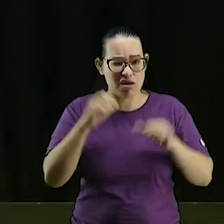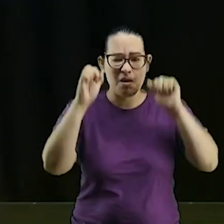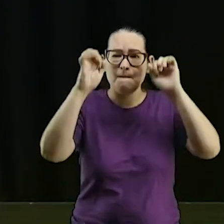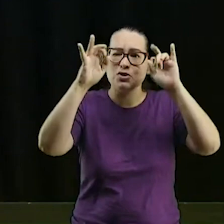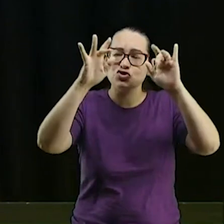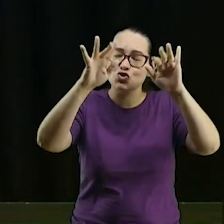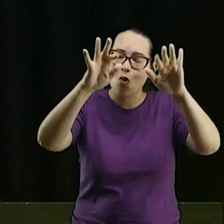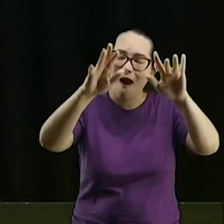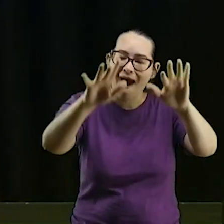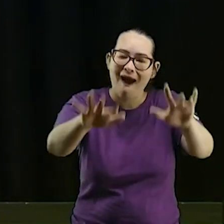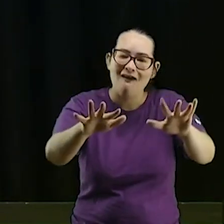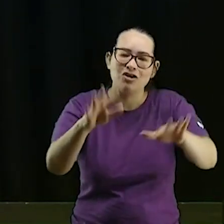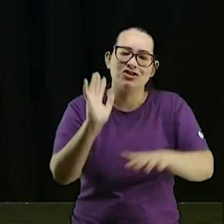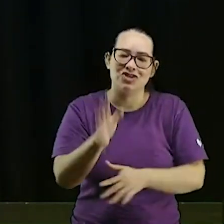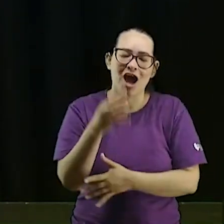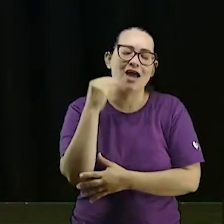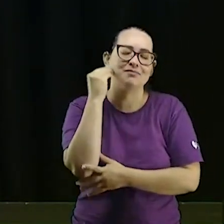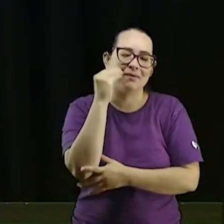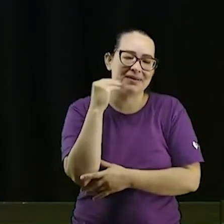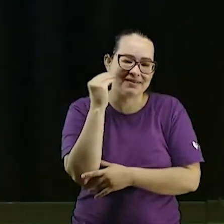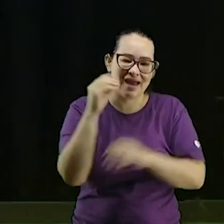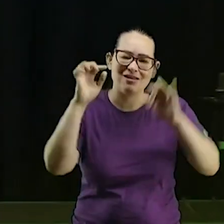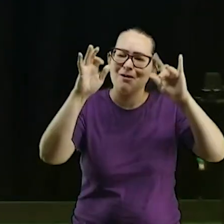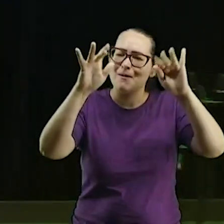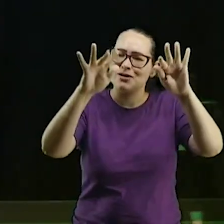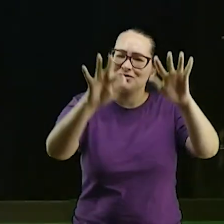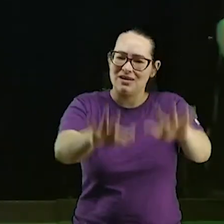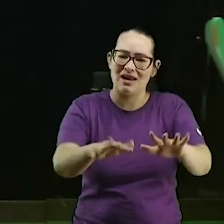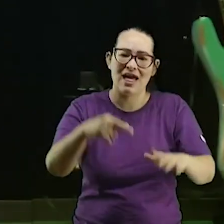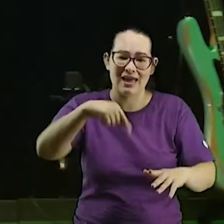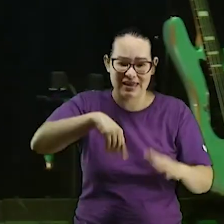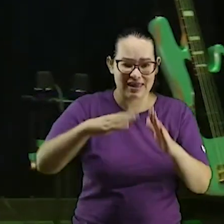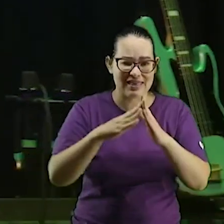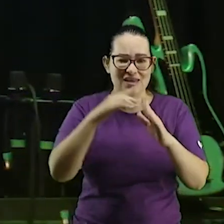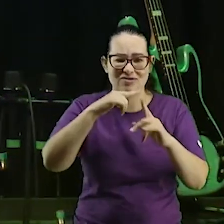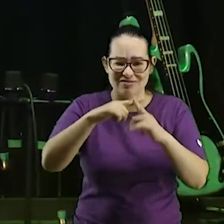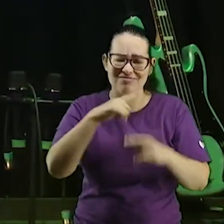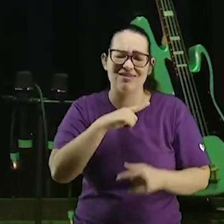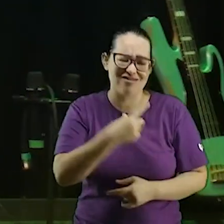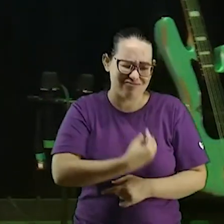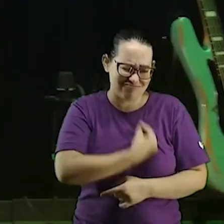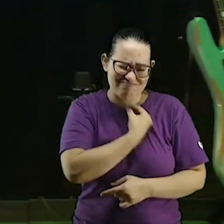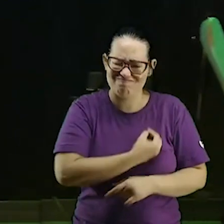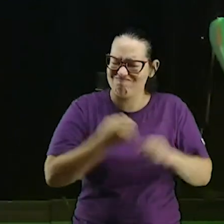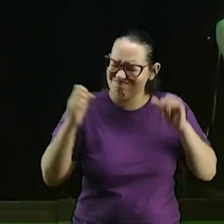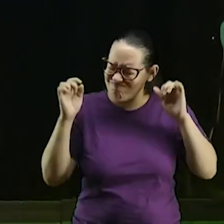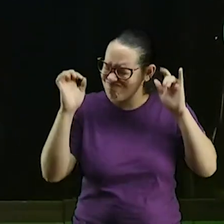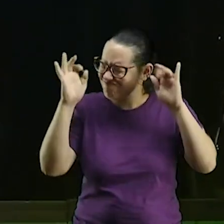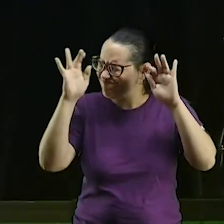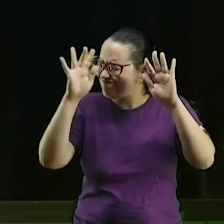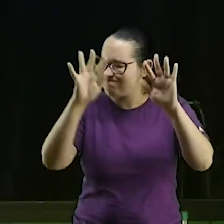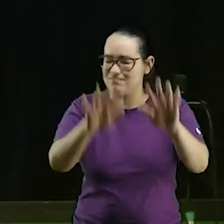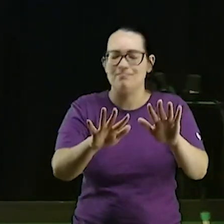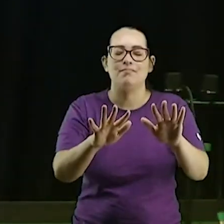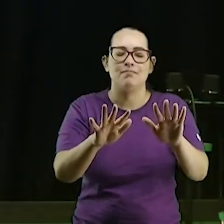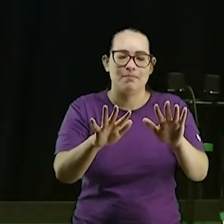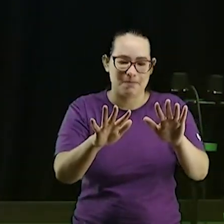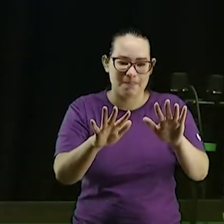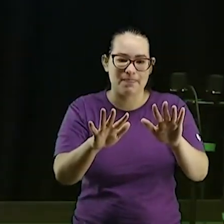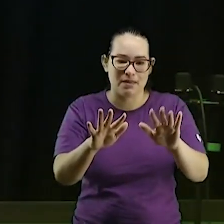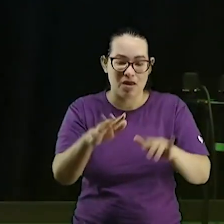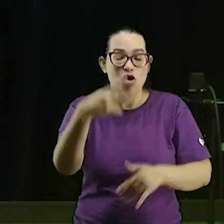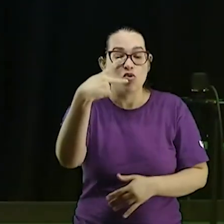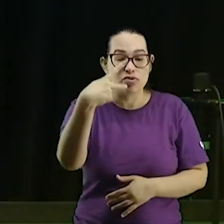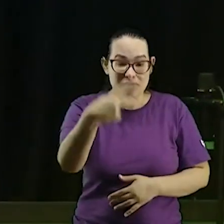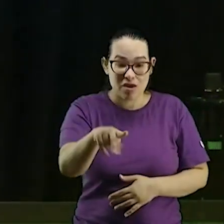fonte da vida eterna é aqui nessa igreja que Deus tem ordenado a vida e a bênção para sempre o teu lugar é no altar